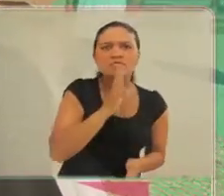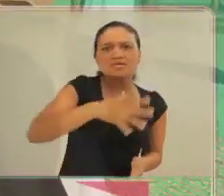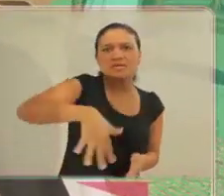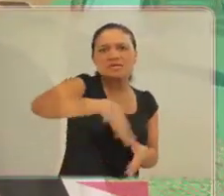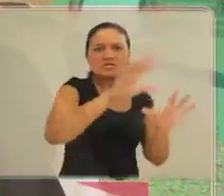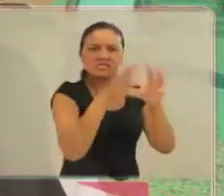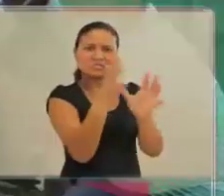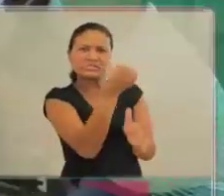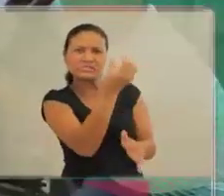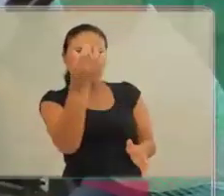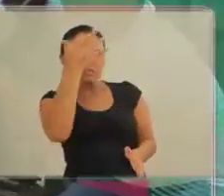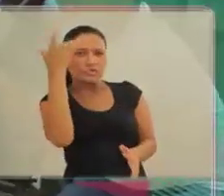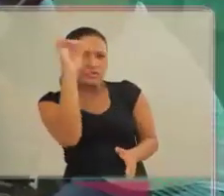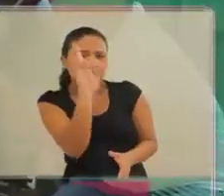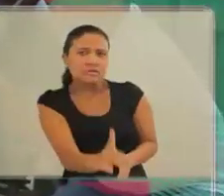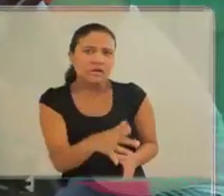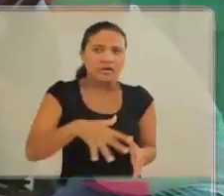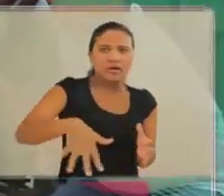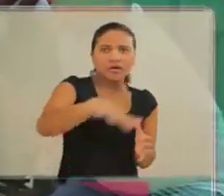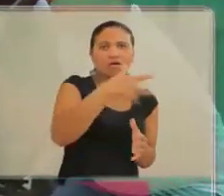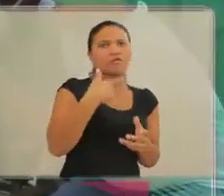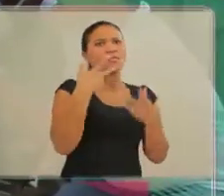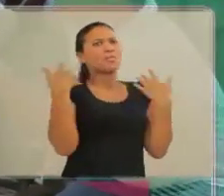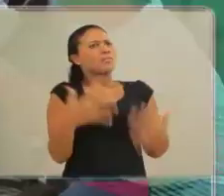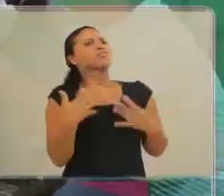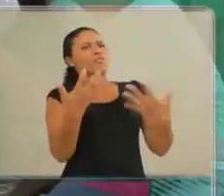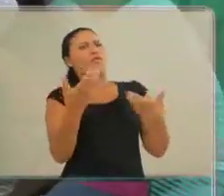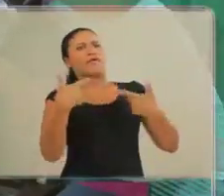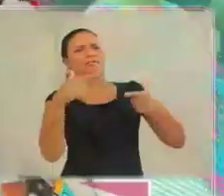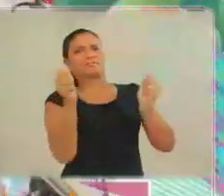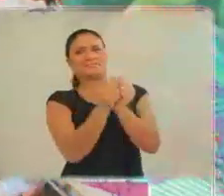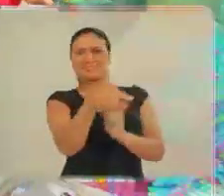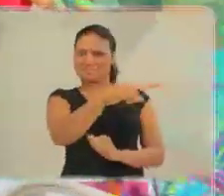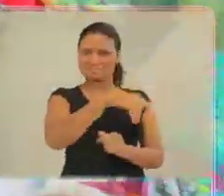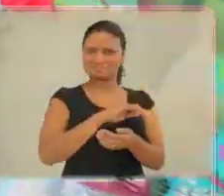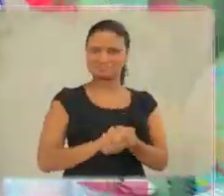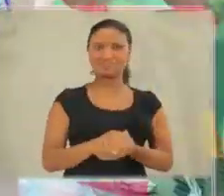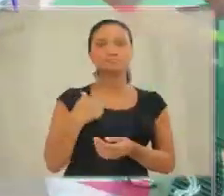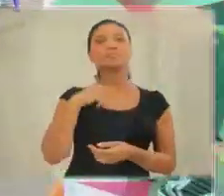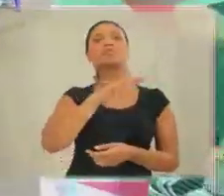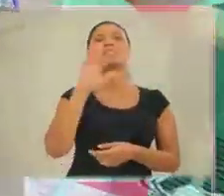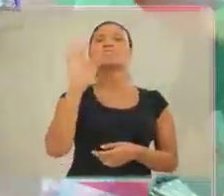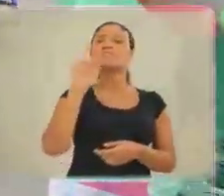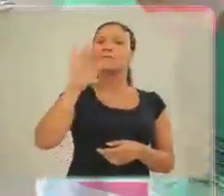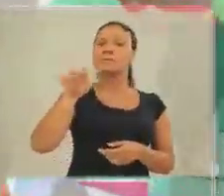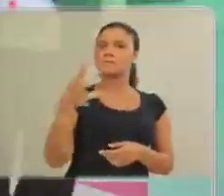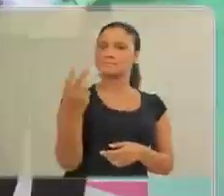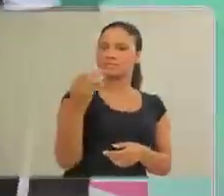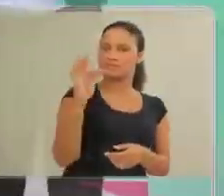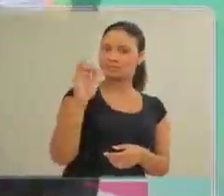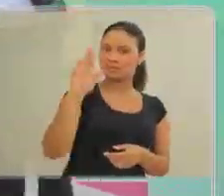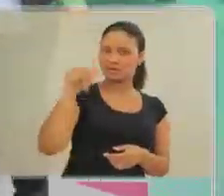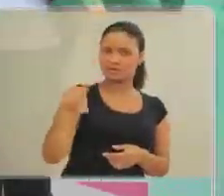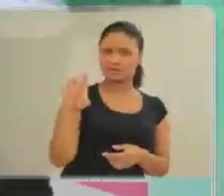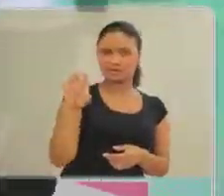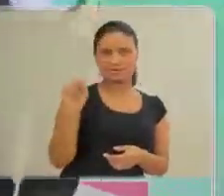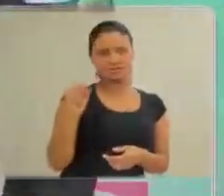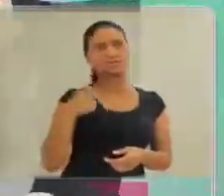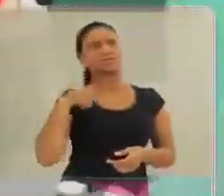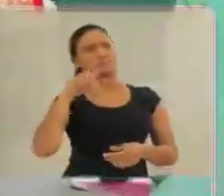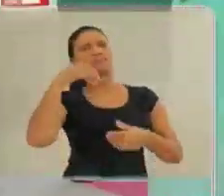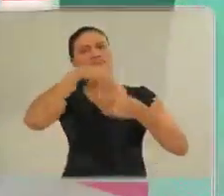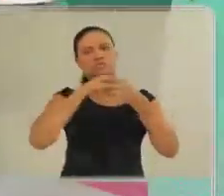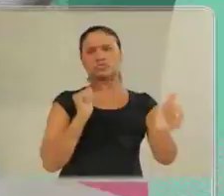operacional desde a sua fundação, e eu não tenho nenhuma deficiência. me envolvi com a causa, eu tenho envolvimento com as pessoas com